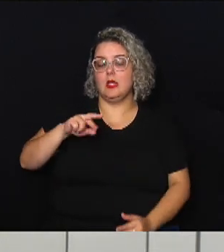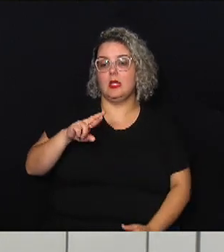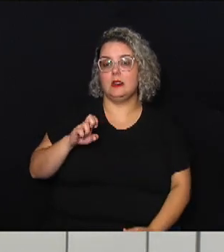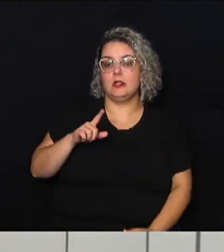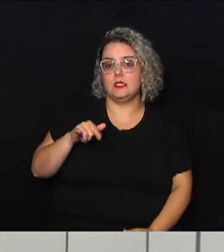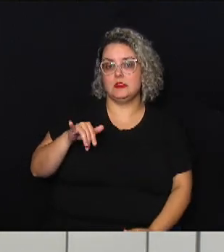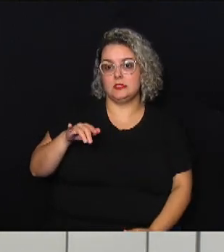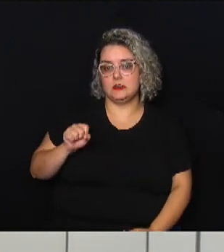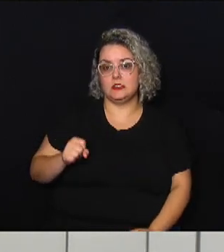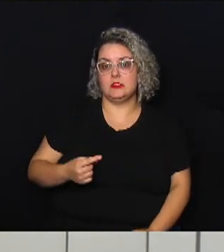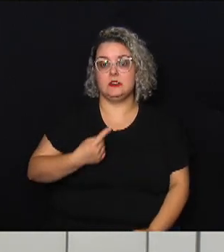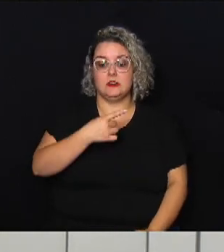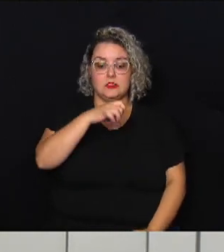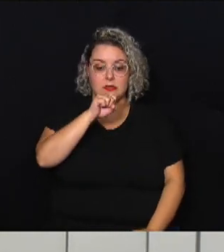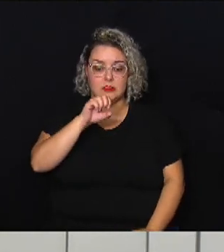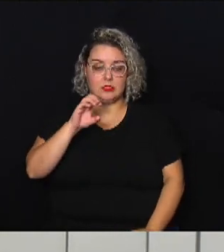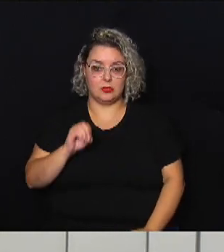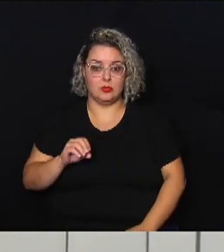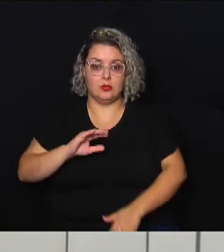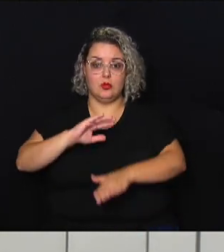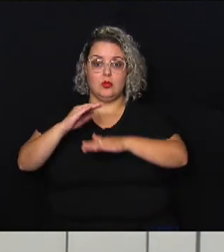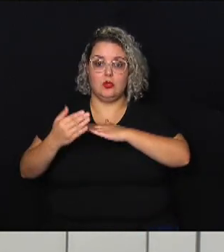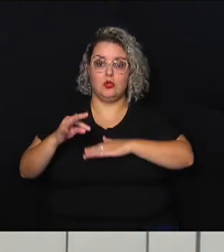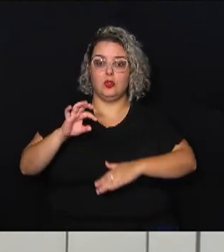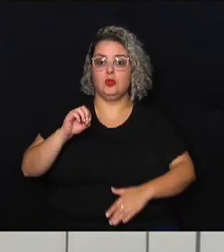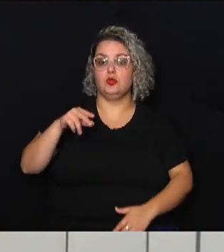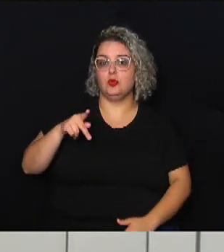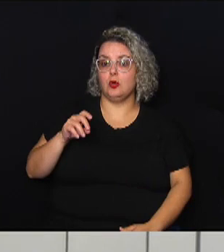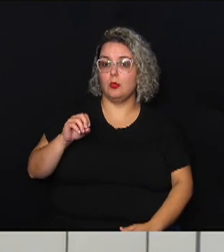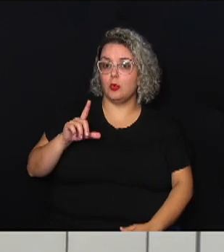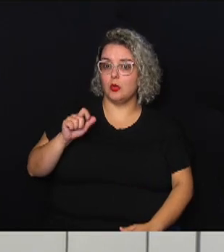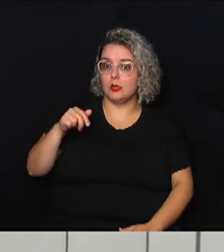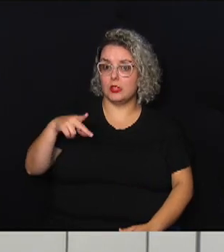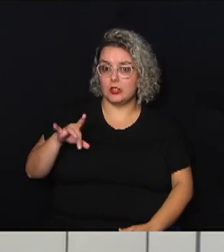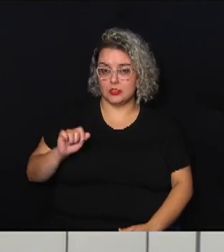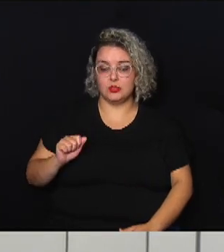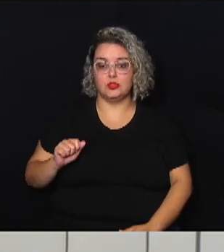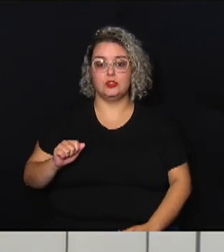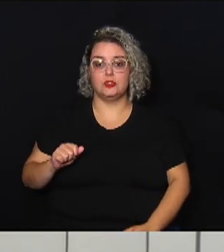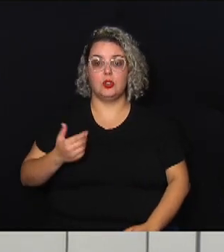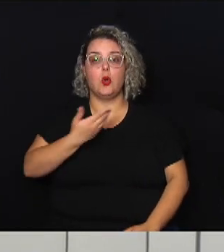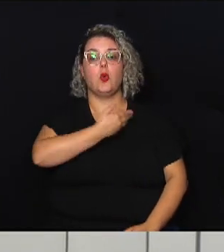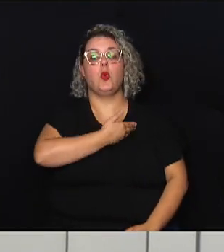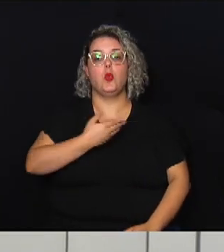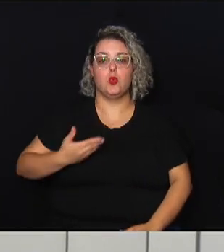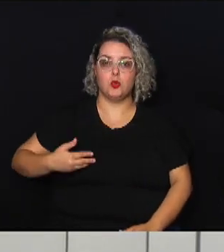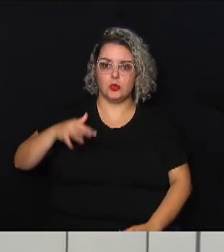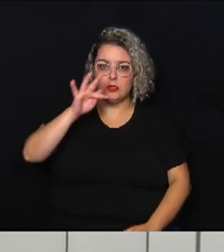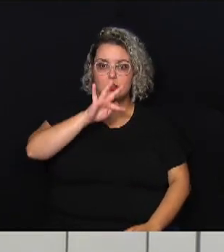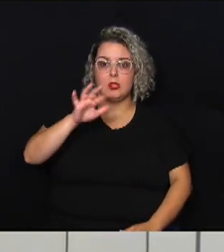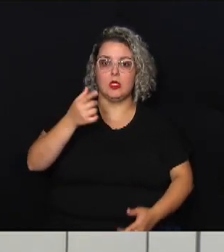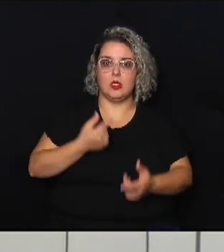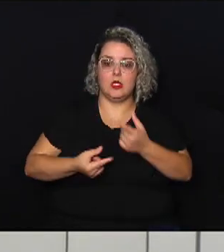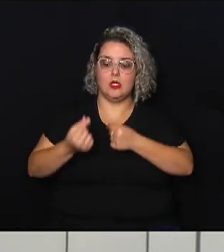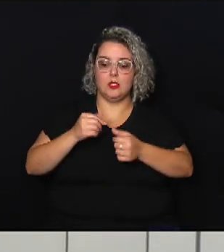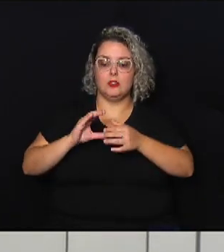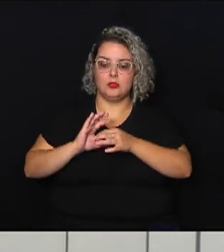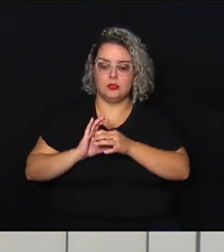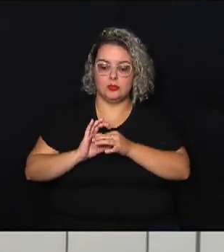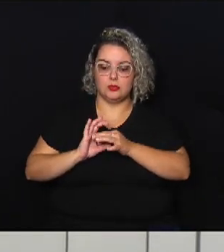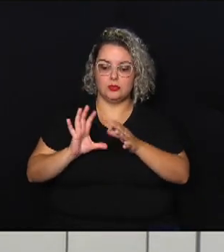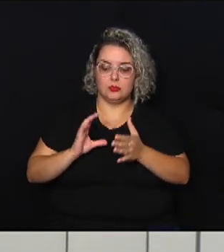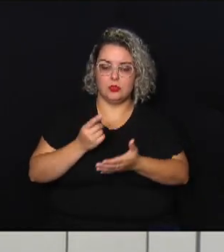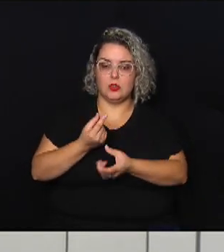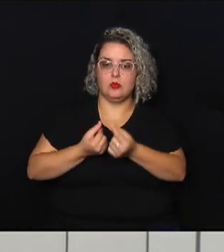180 unidades no bairro Topolândia o governo federal deve liberar a verba e o governo estadual